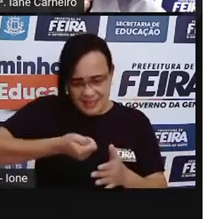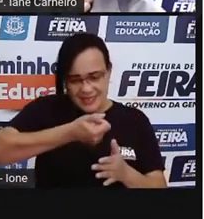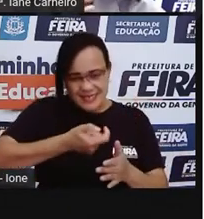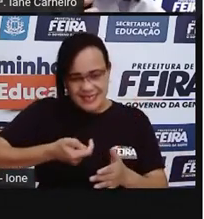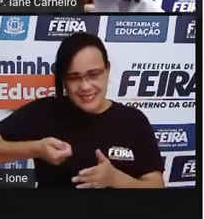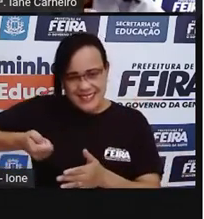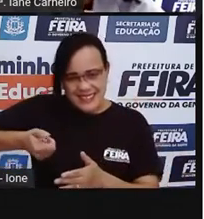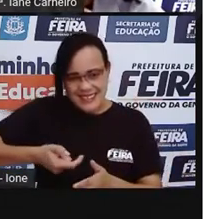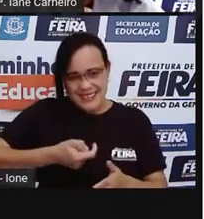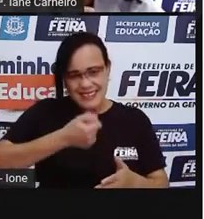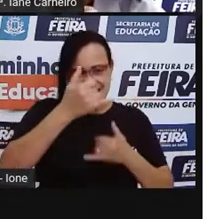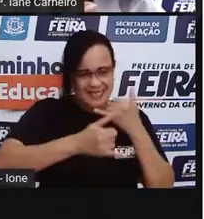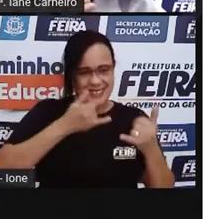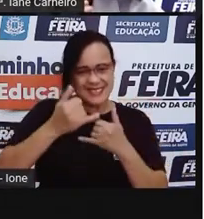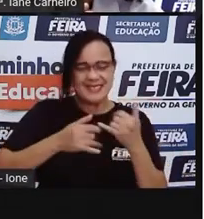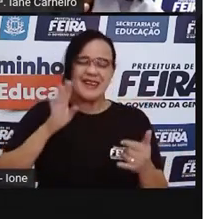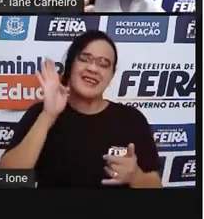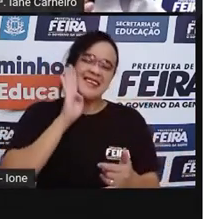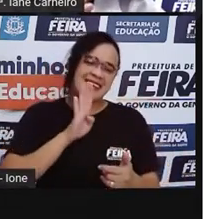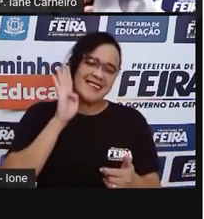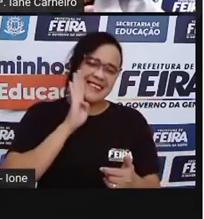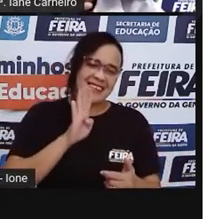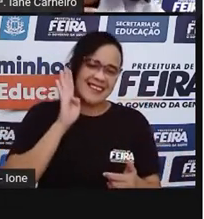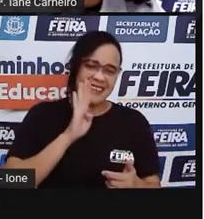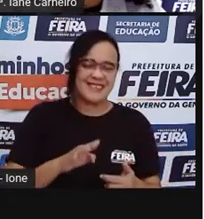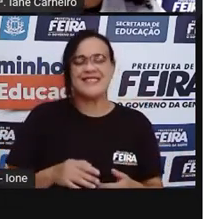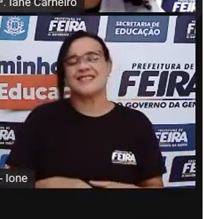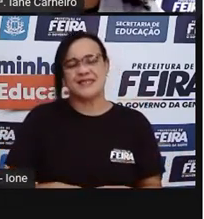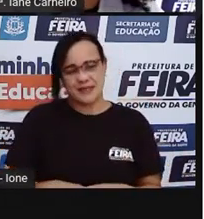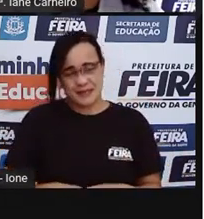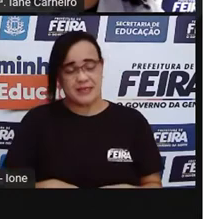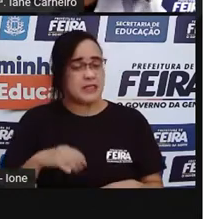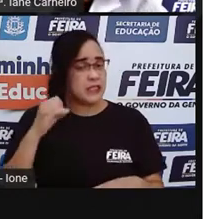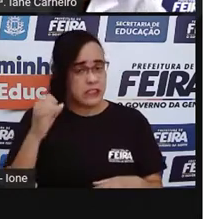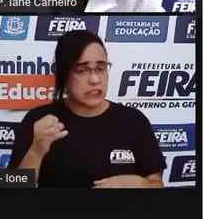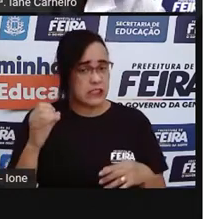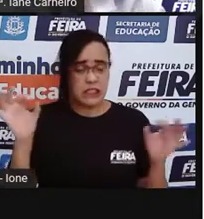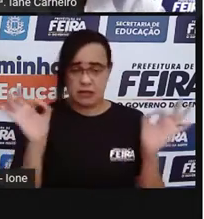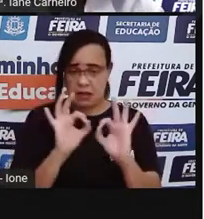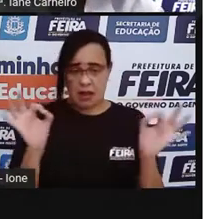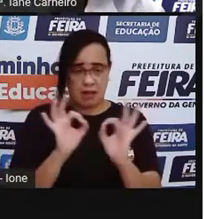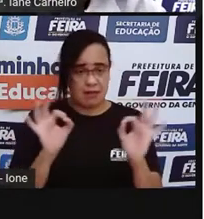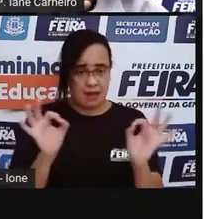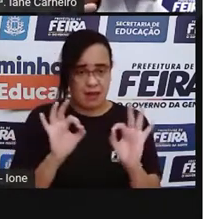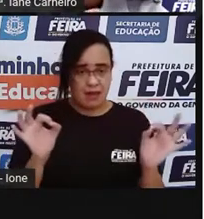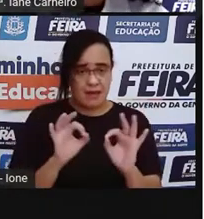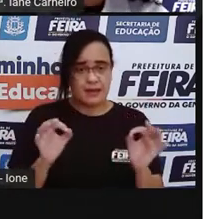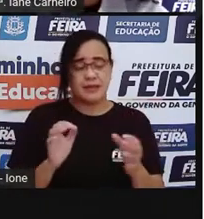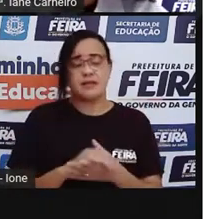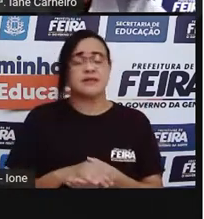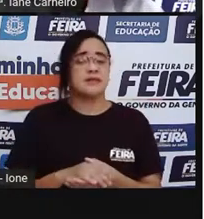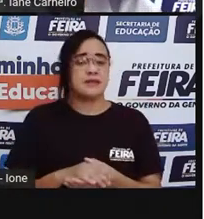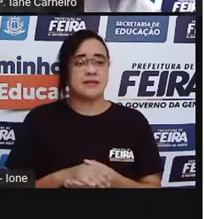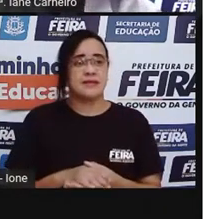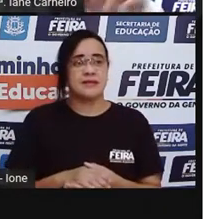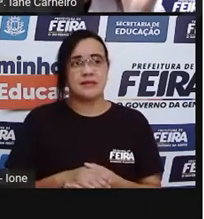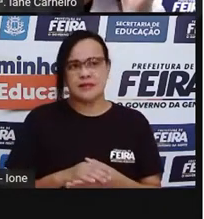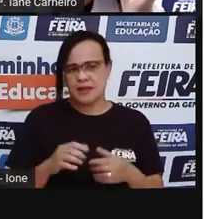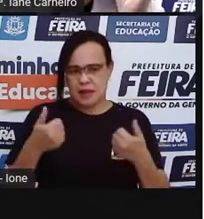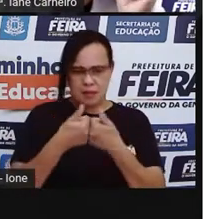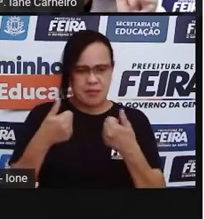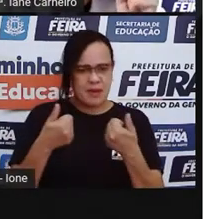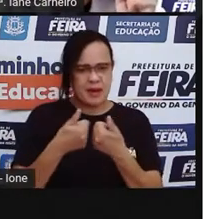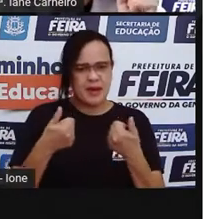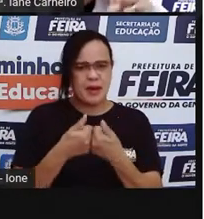É bem divertido, né? Muito divertido. Se você não brincou ainda, eu tenho certeza que aí perto da sua casa deve ter um armarinho.